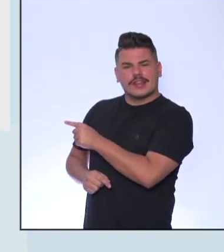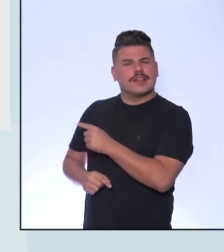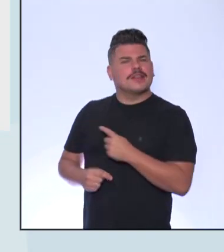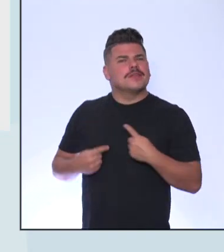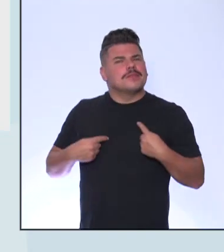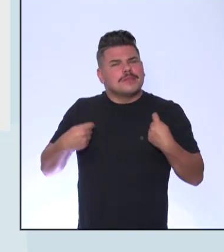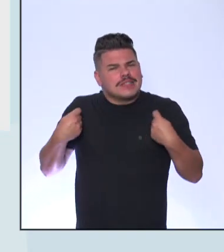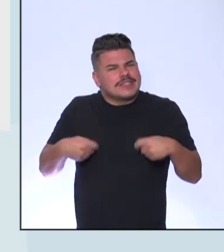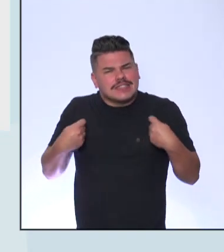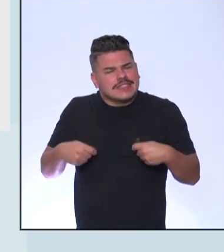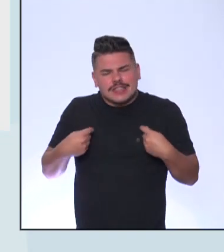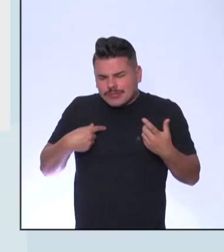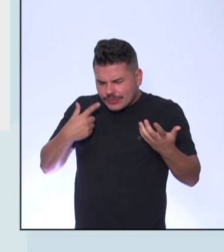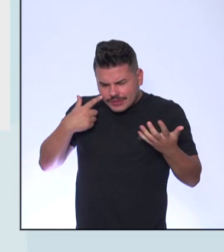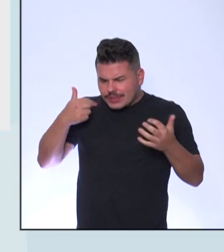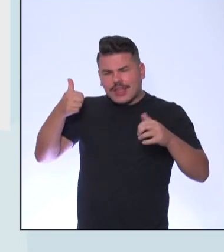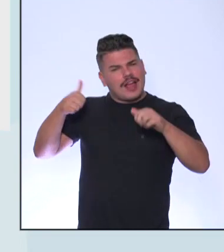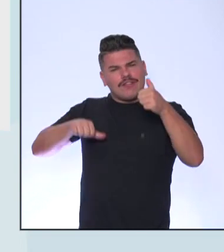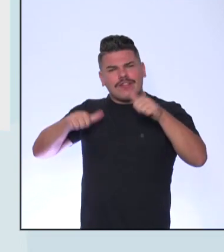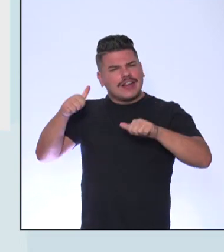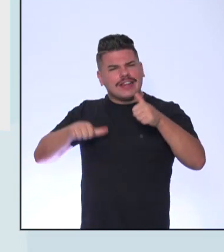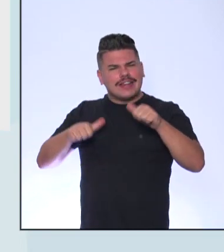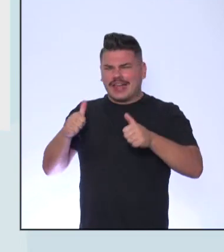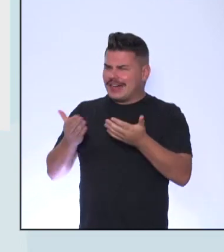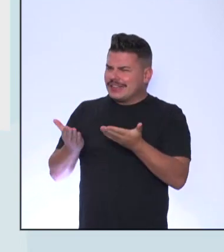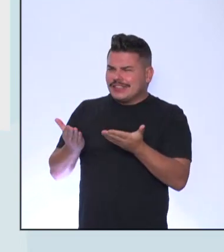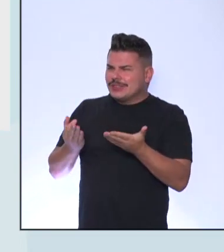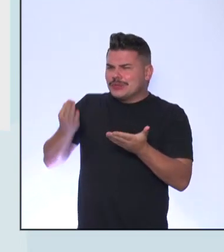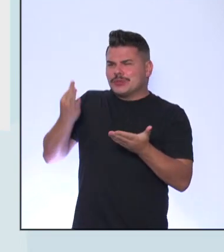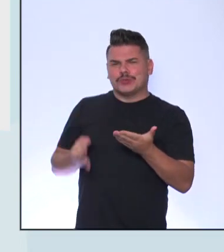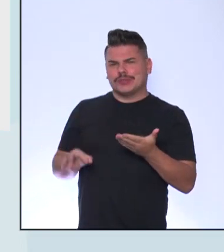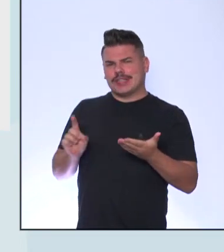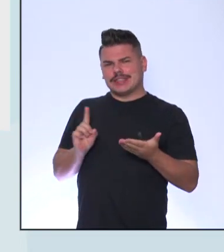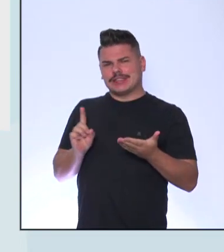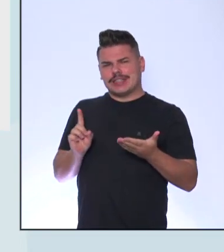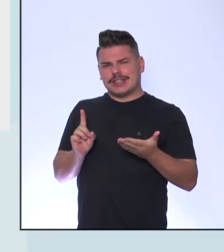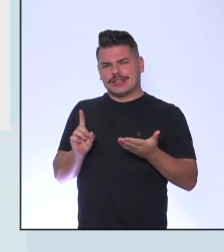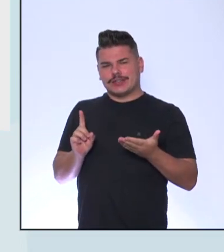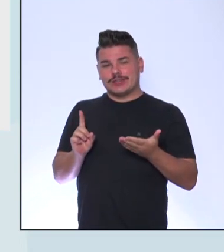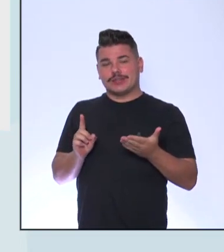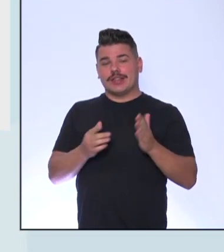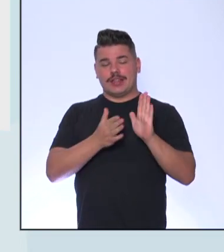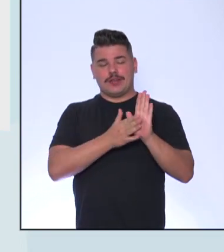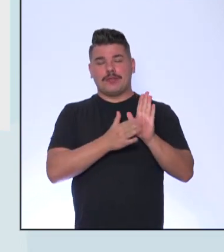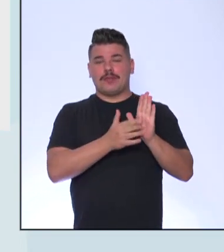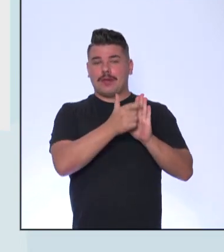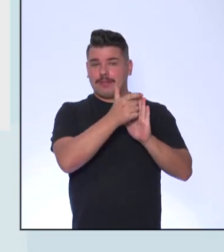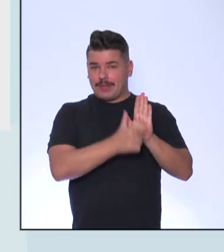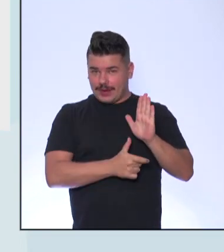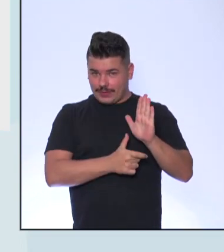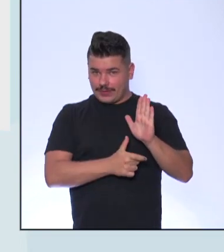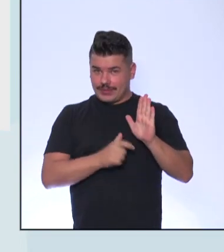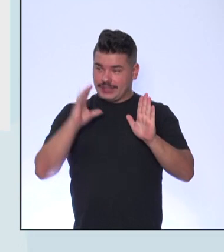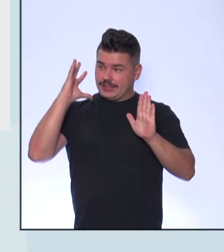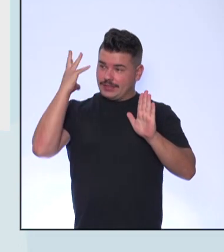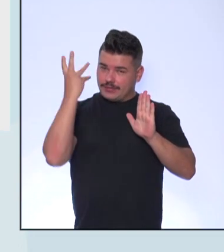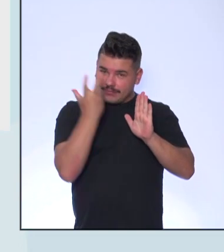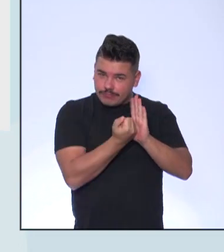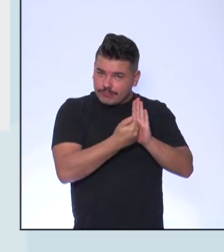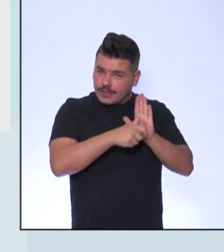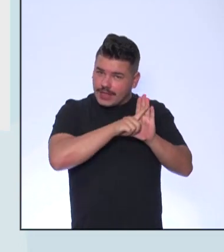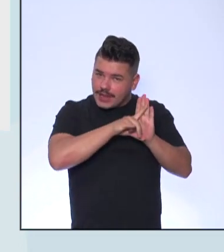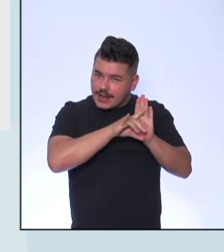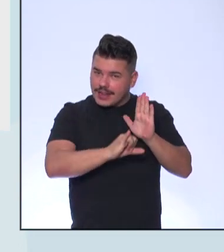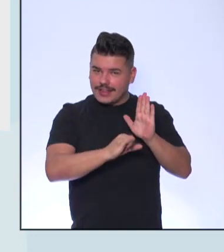conceitos E aí ele tá segurando Um papel escrito Espírito das leis Lembrando que é o nome Do livro